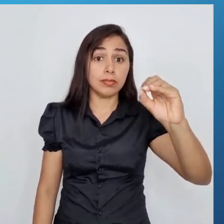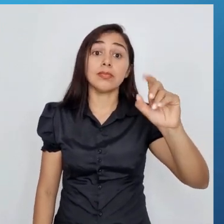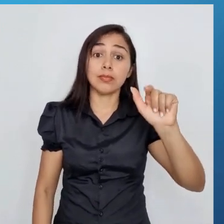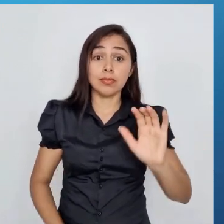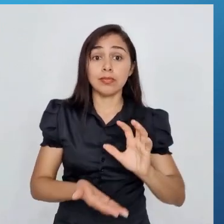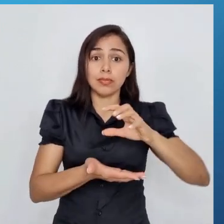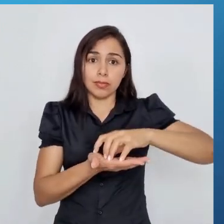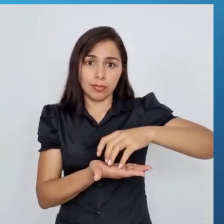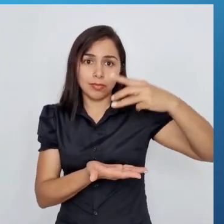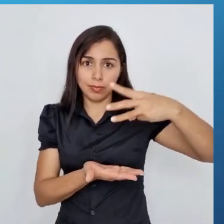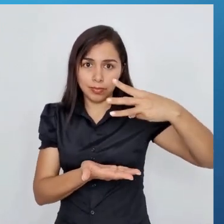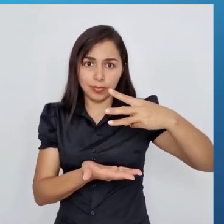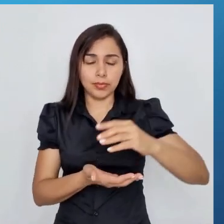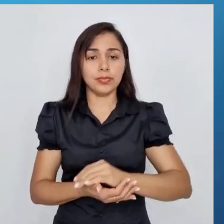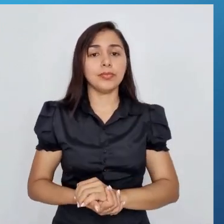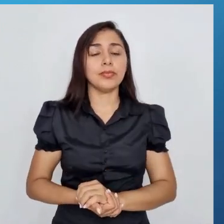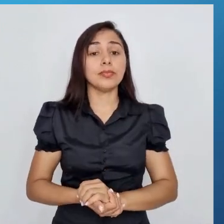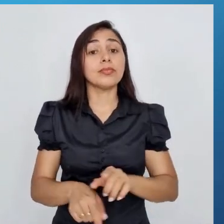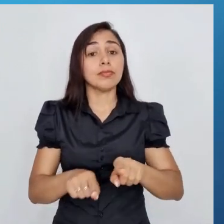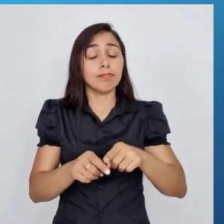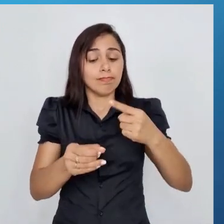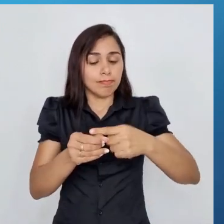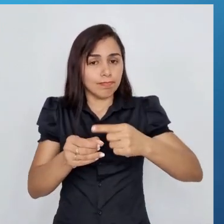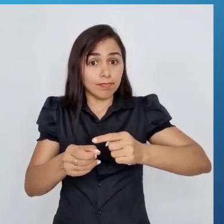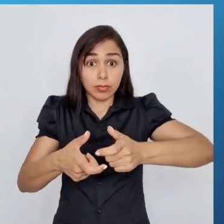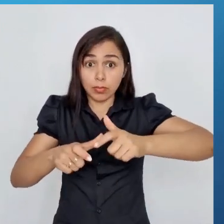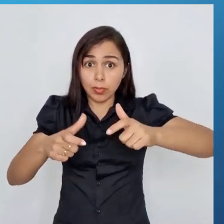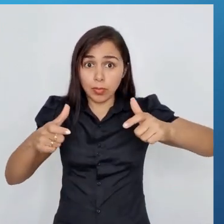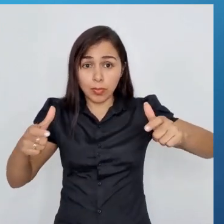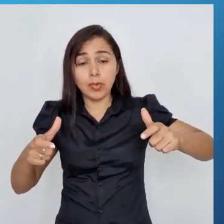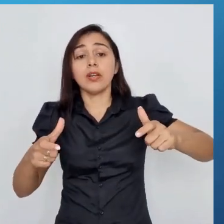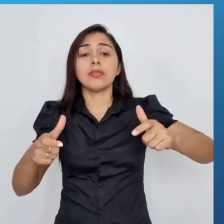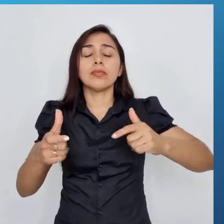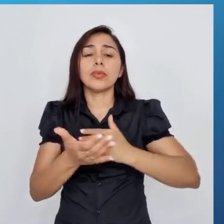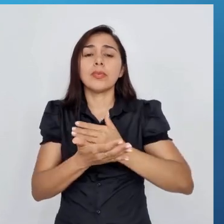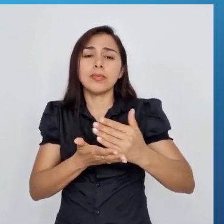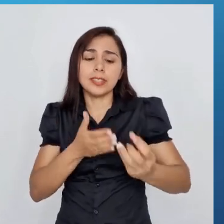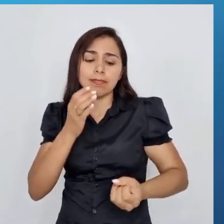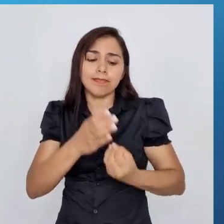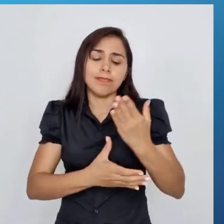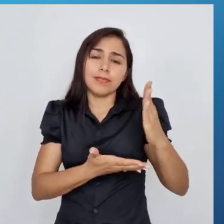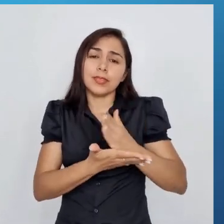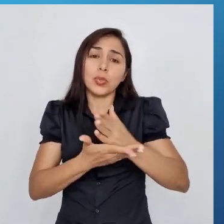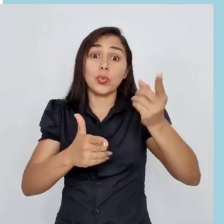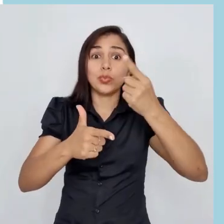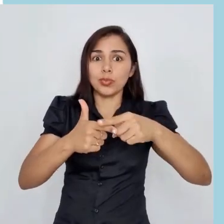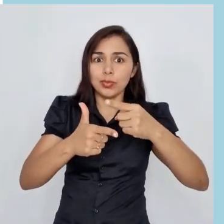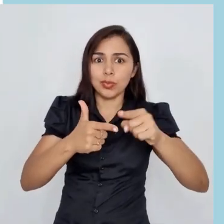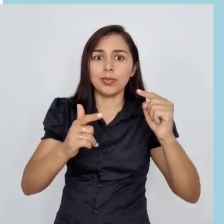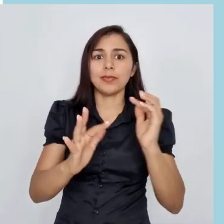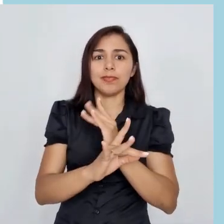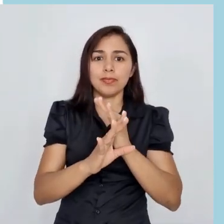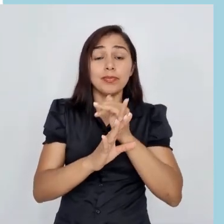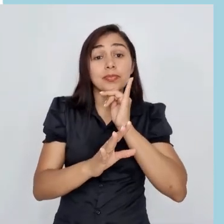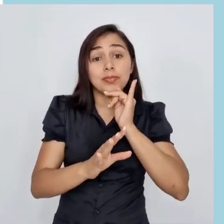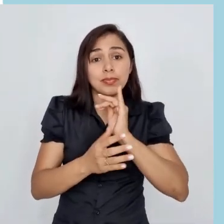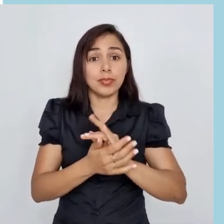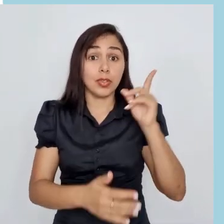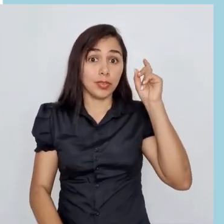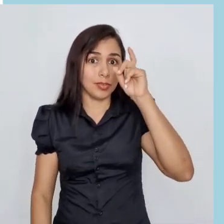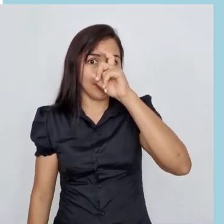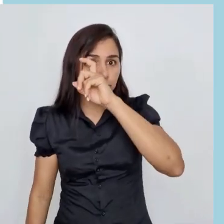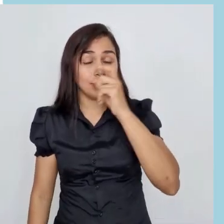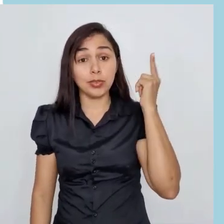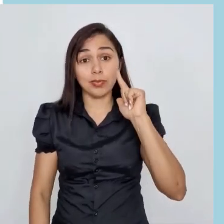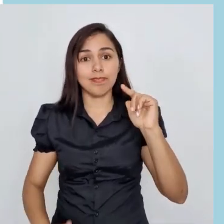o crescimento das cidades, eles acabam gerando alguns problemas urbanos, como a dificuldade de moradia e a